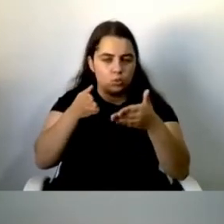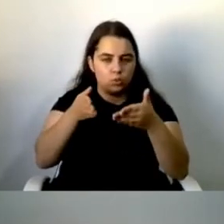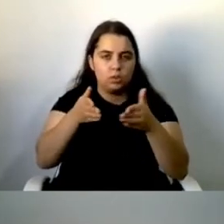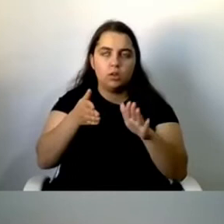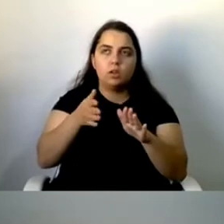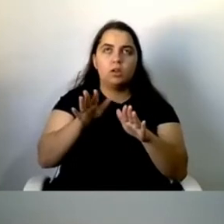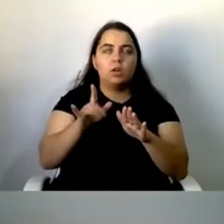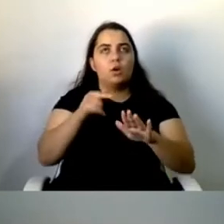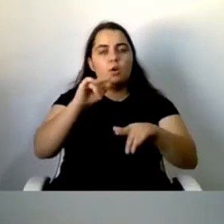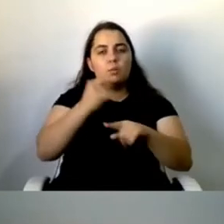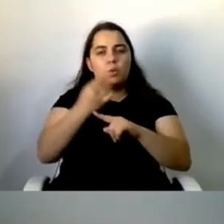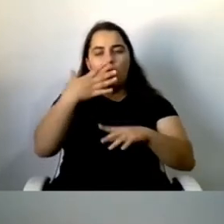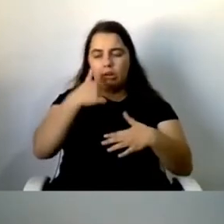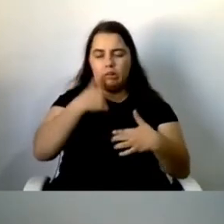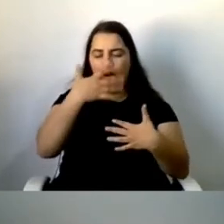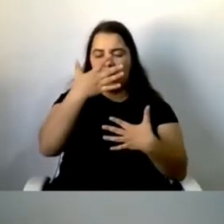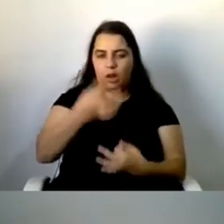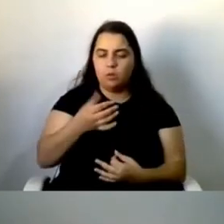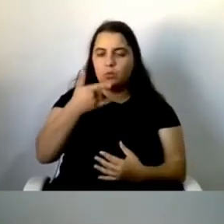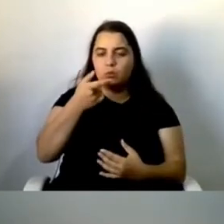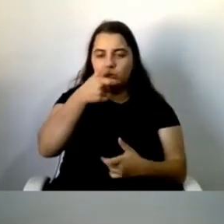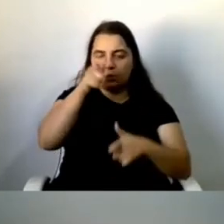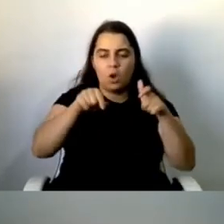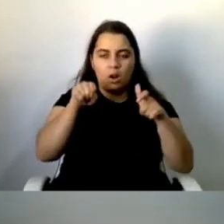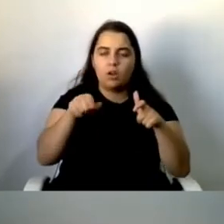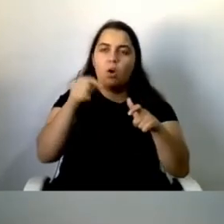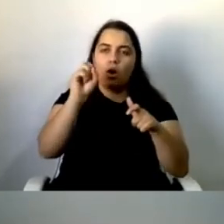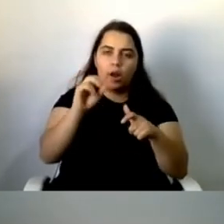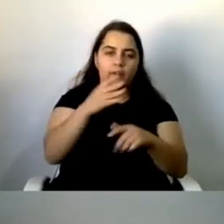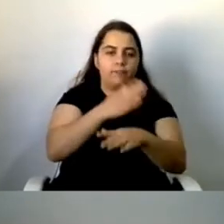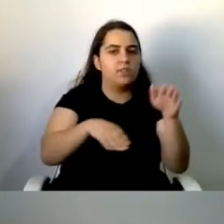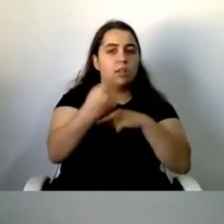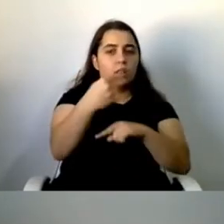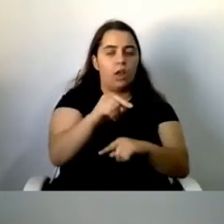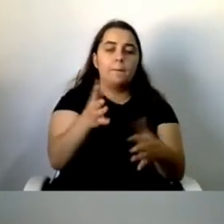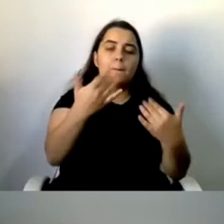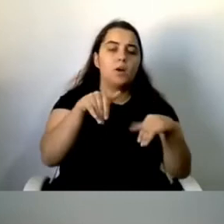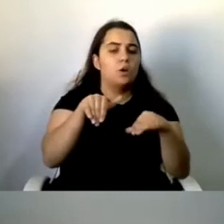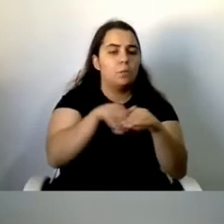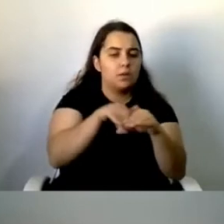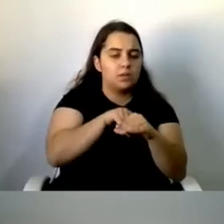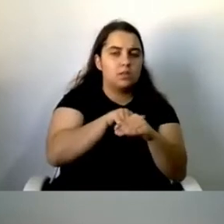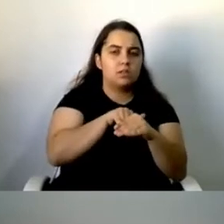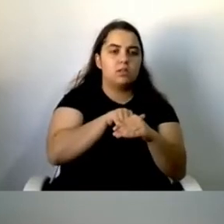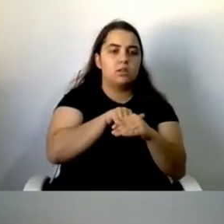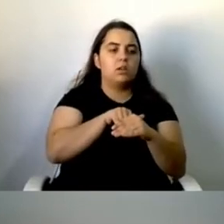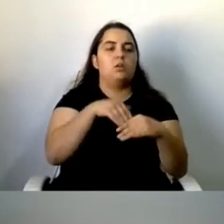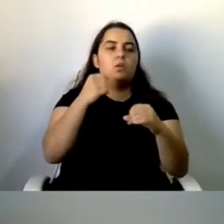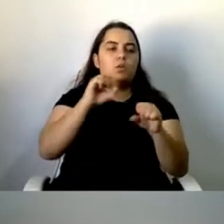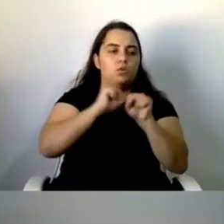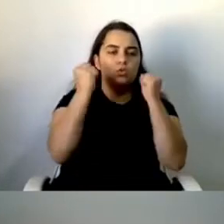deficiência muito mais participativas, interventivas, socialmente, profissionalmente,